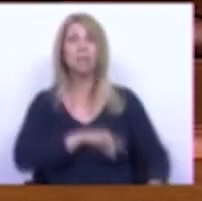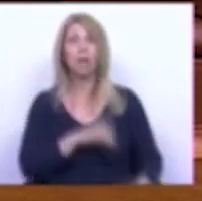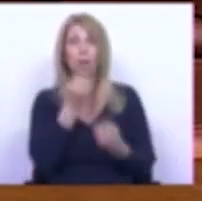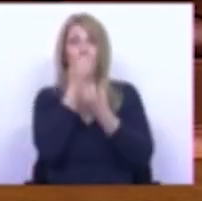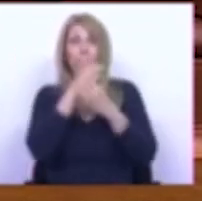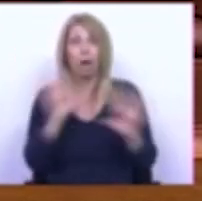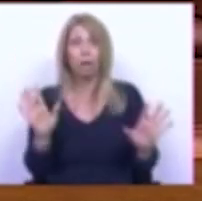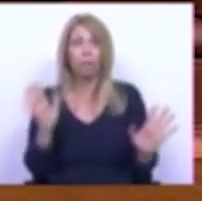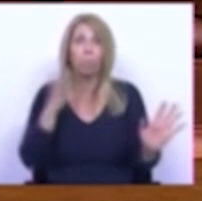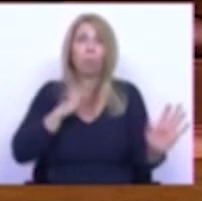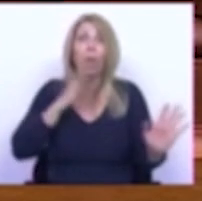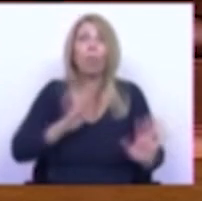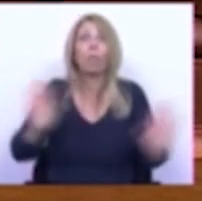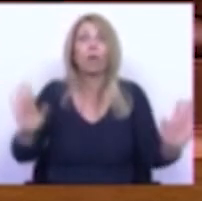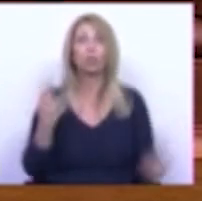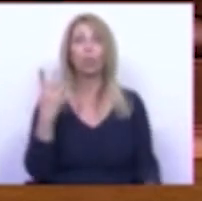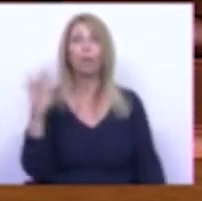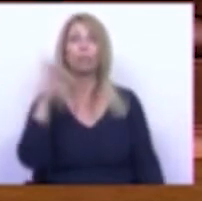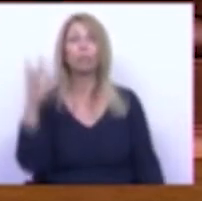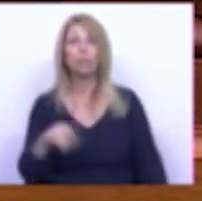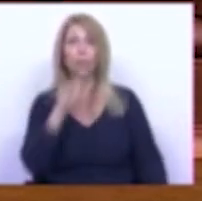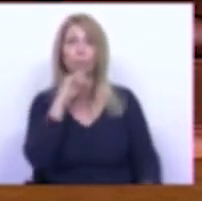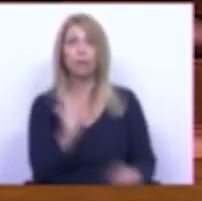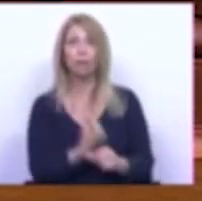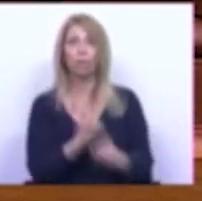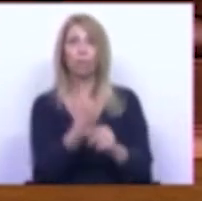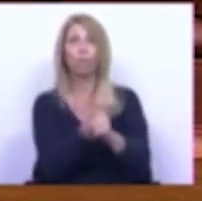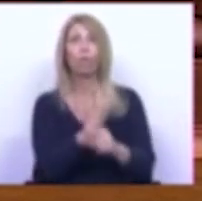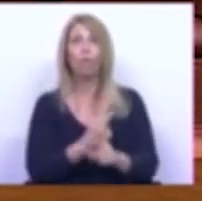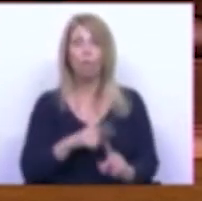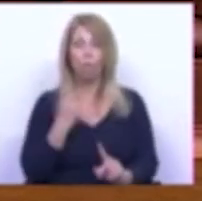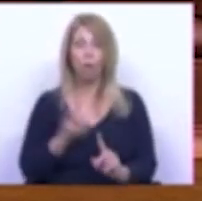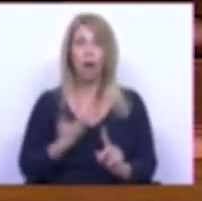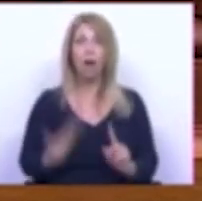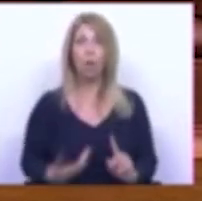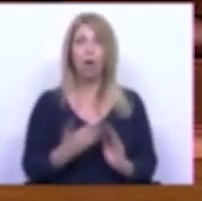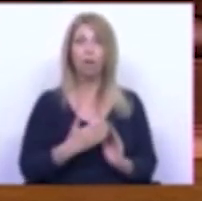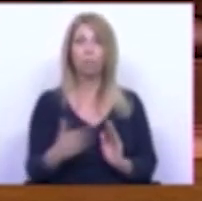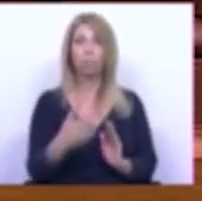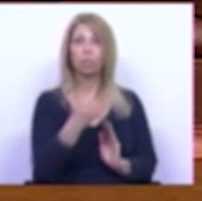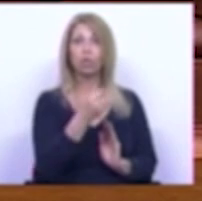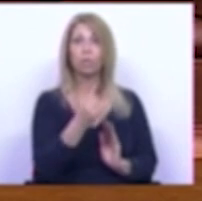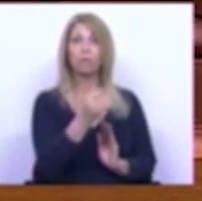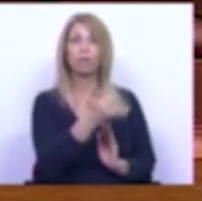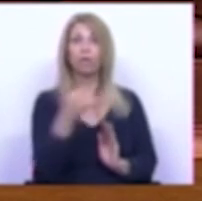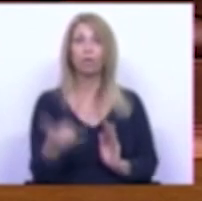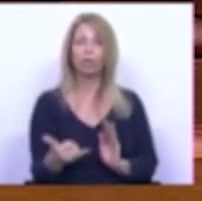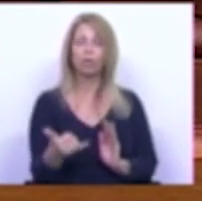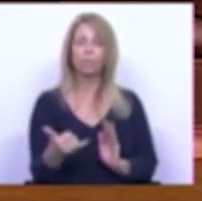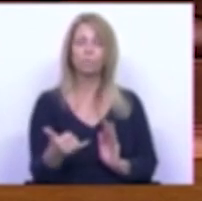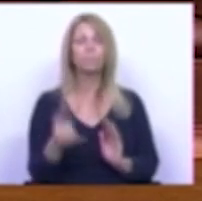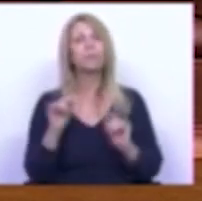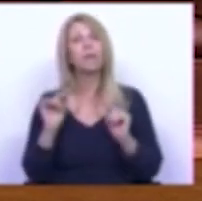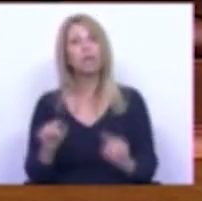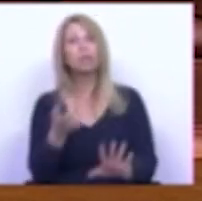pelo menos 4% de poder de compra neste ano de 2022 isto